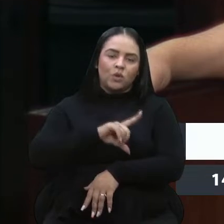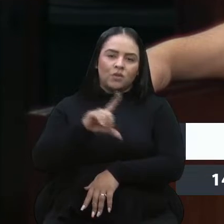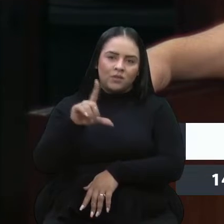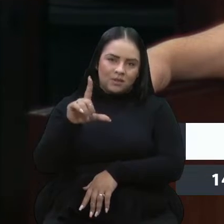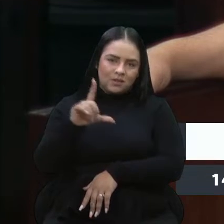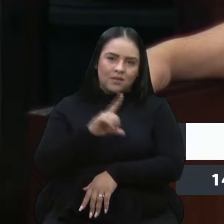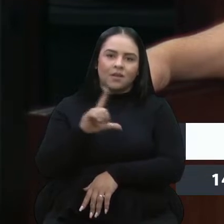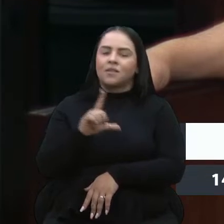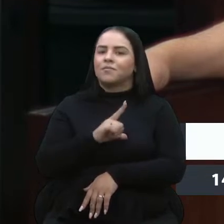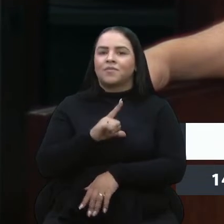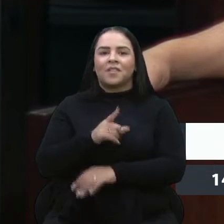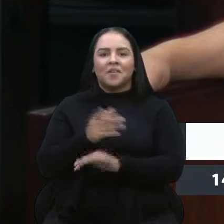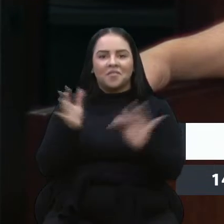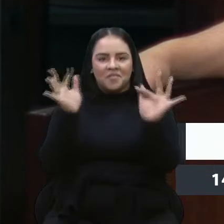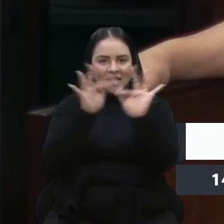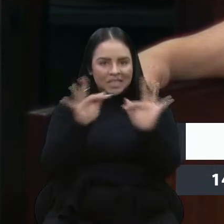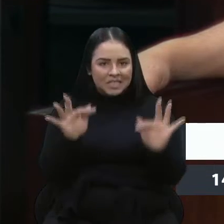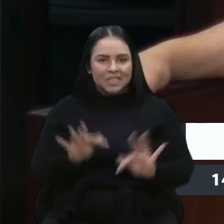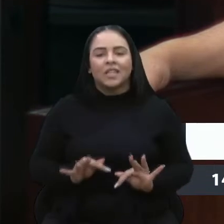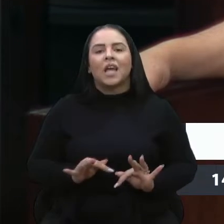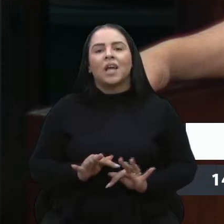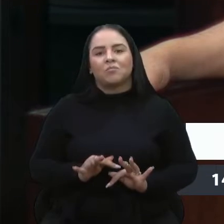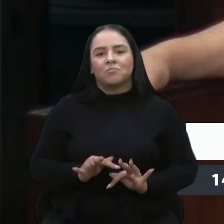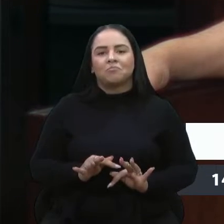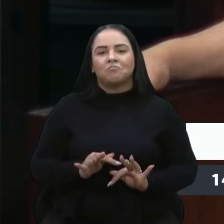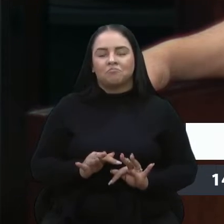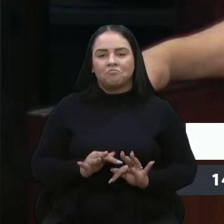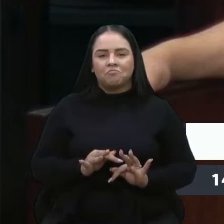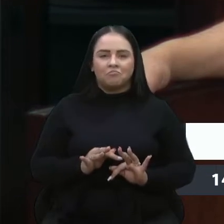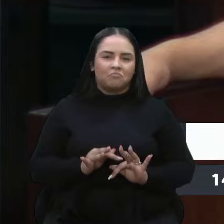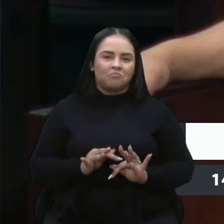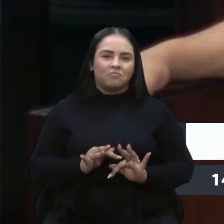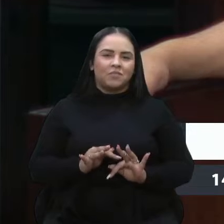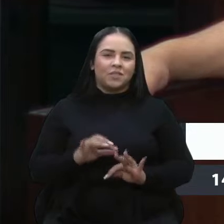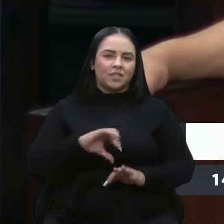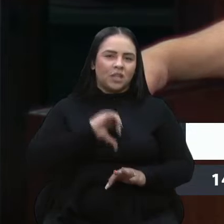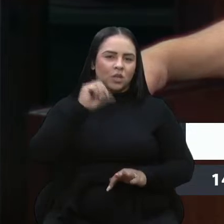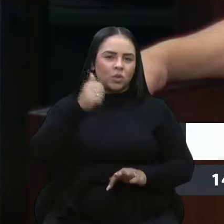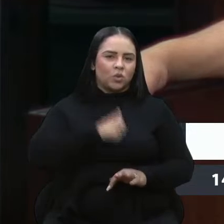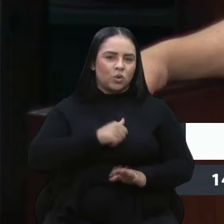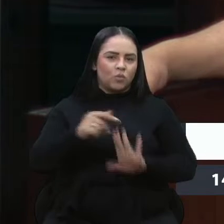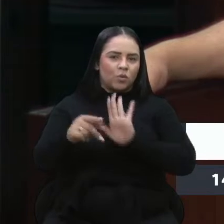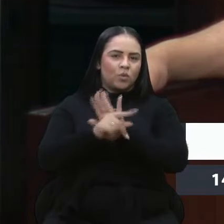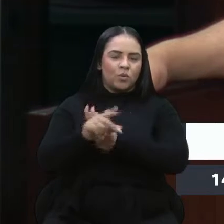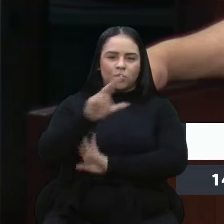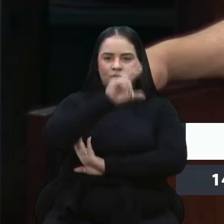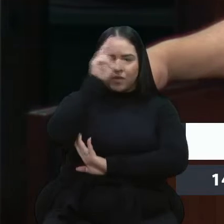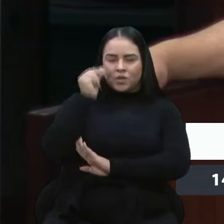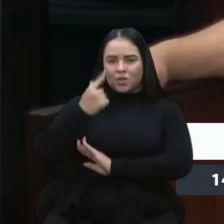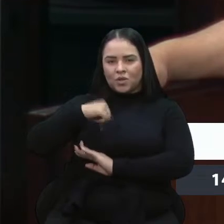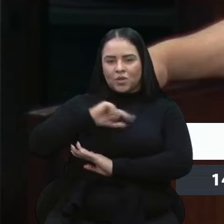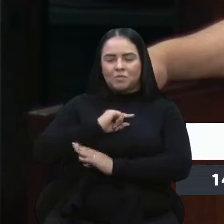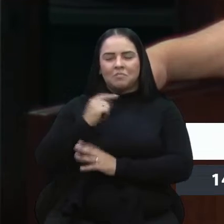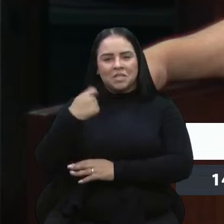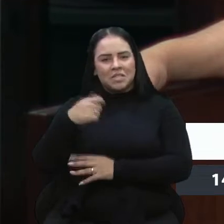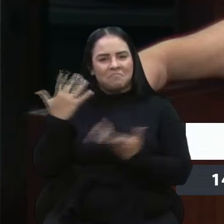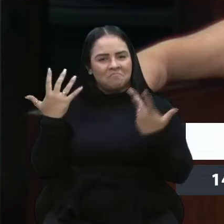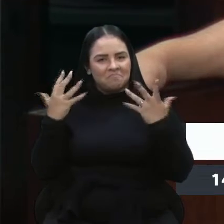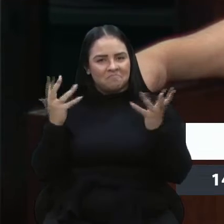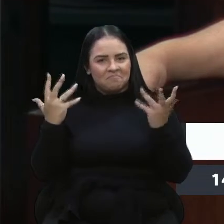essa felicidade, essa atitude que o prefeito teve, que nós temos aqui que parabenizá-lo.